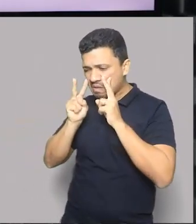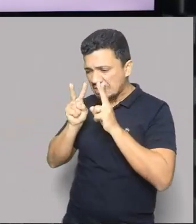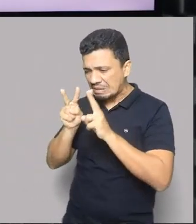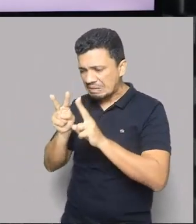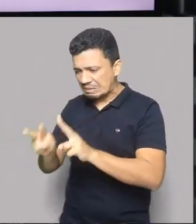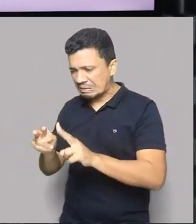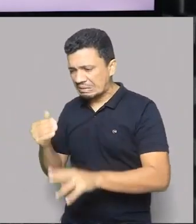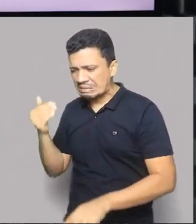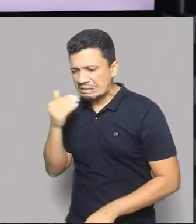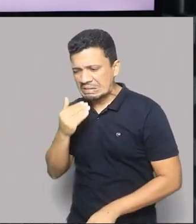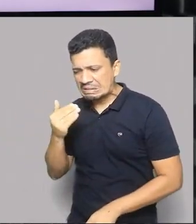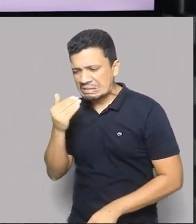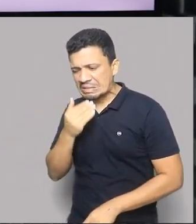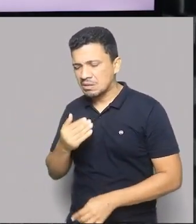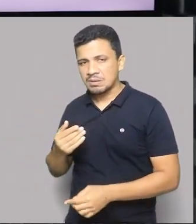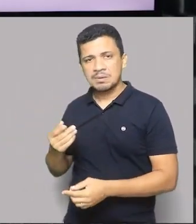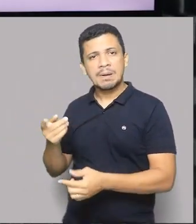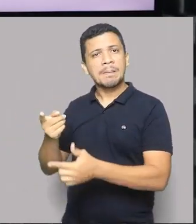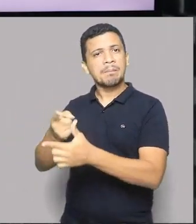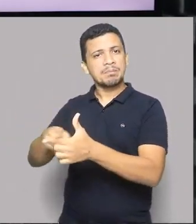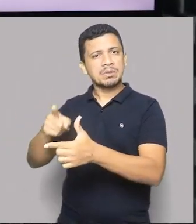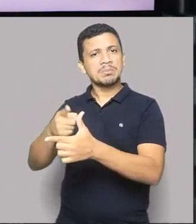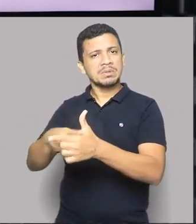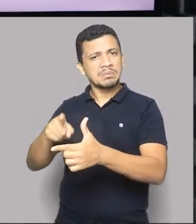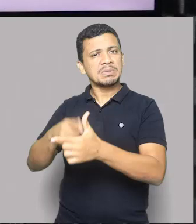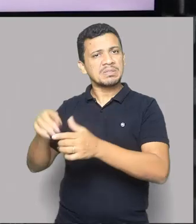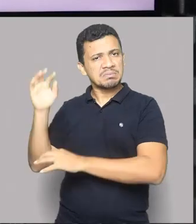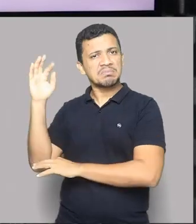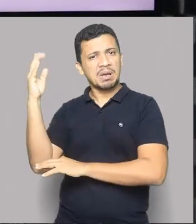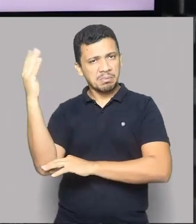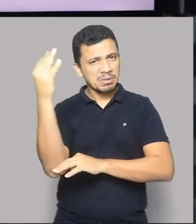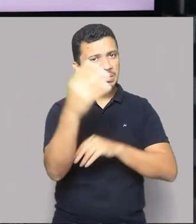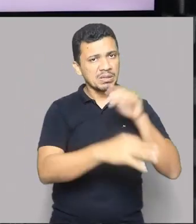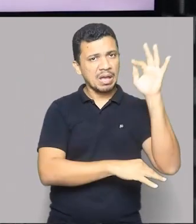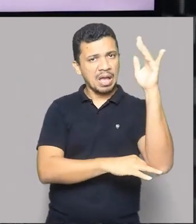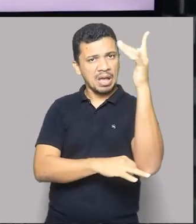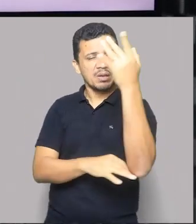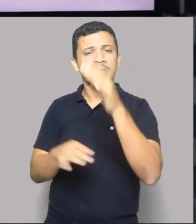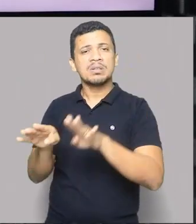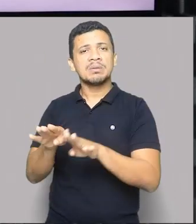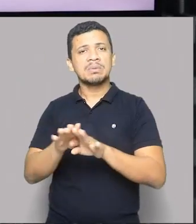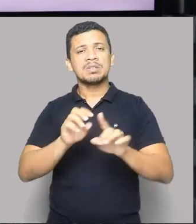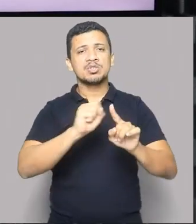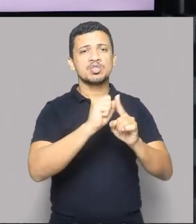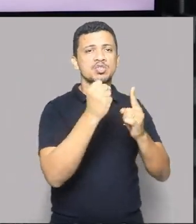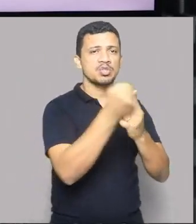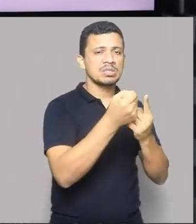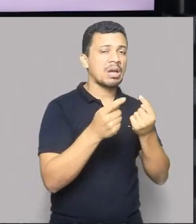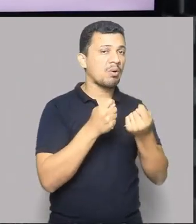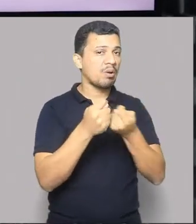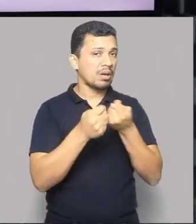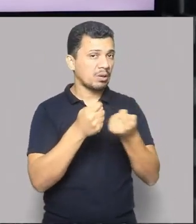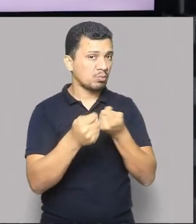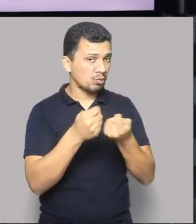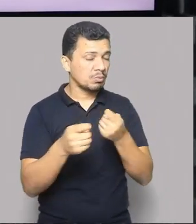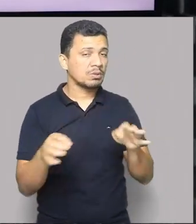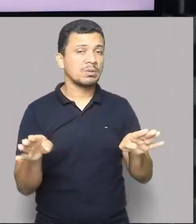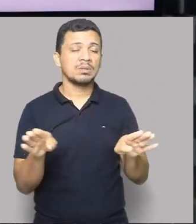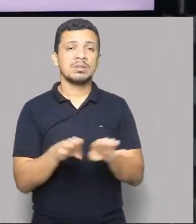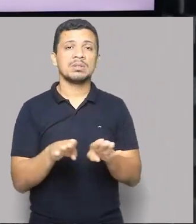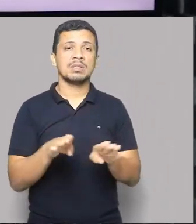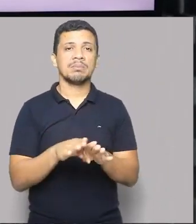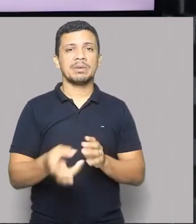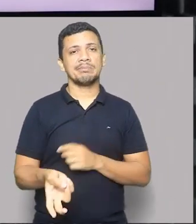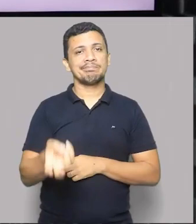não só de impactos ambientais, mas também sociais, econômicos e até mesmo